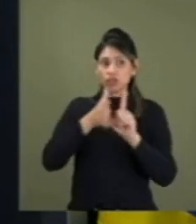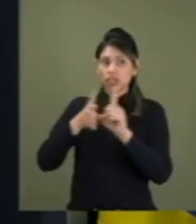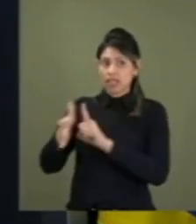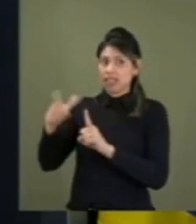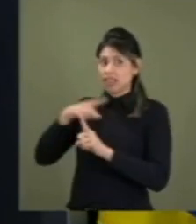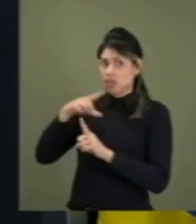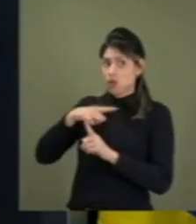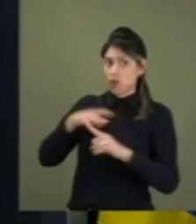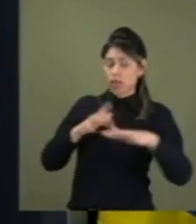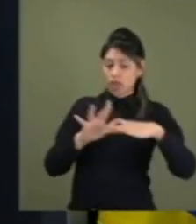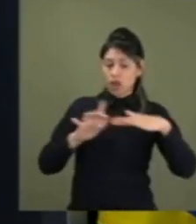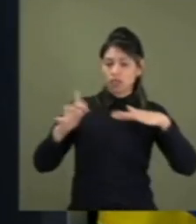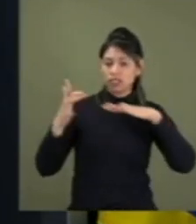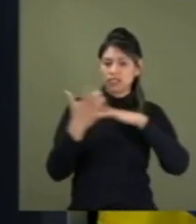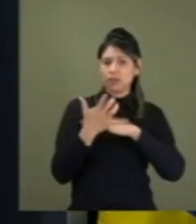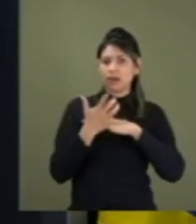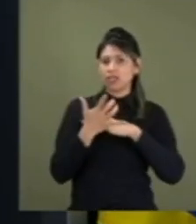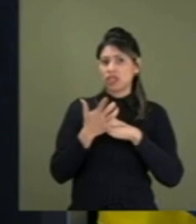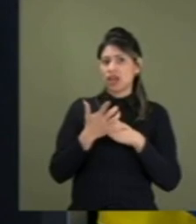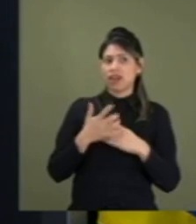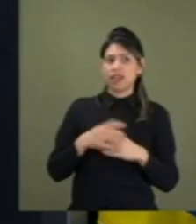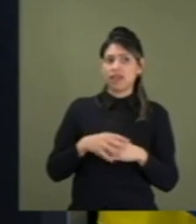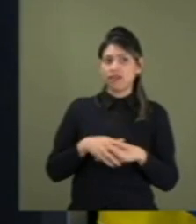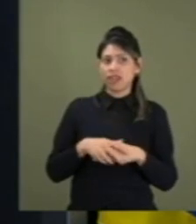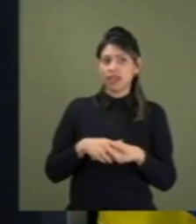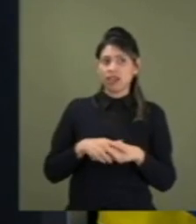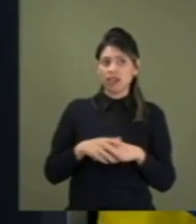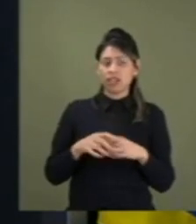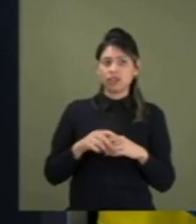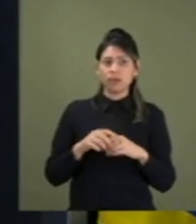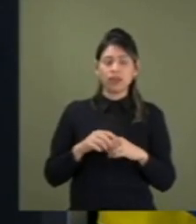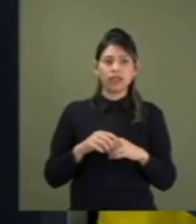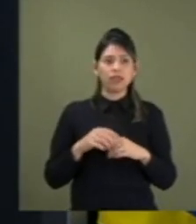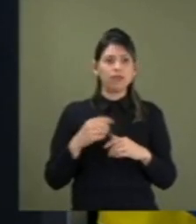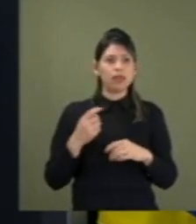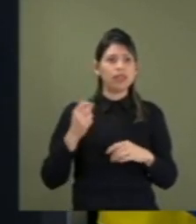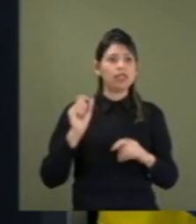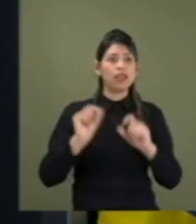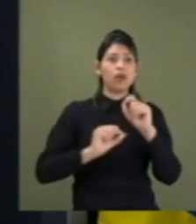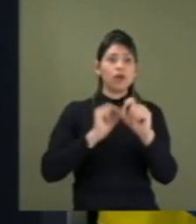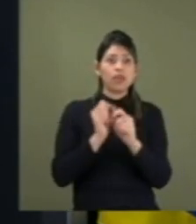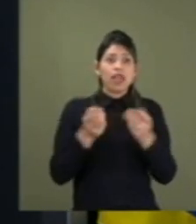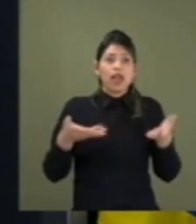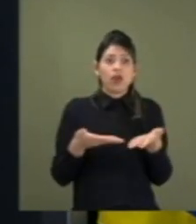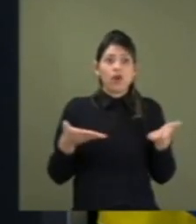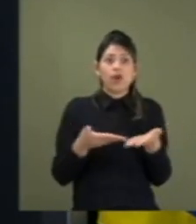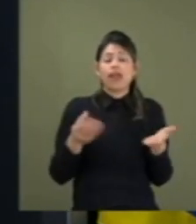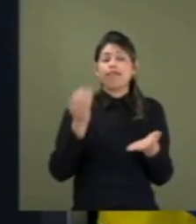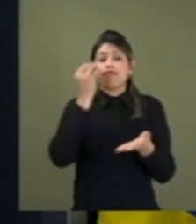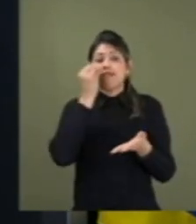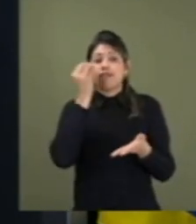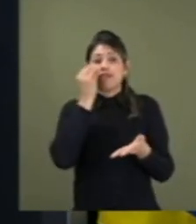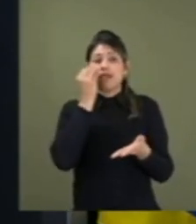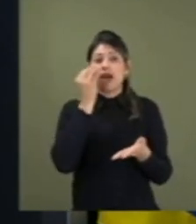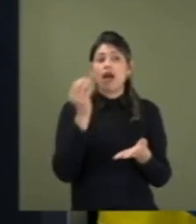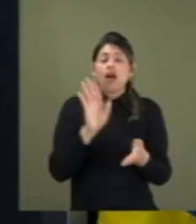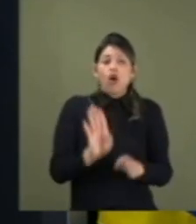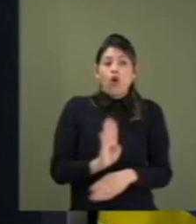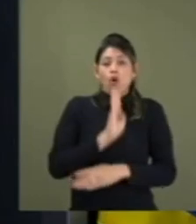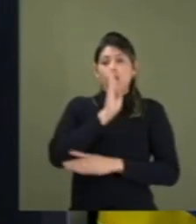sociais sem nenhum motivo, a não ser perseguição para calar críticas.